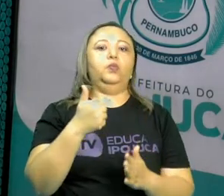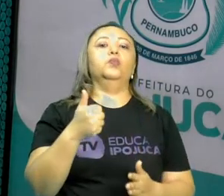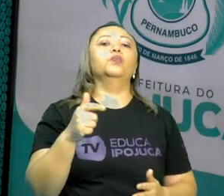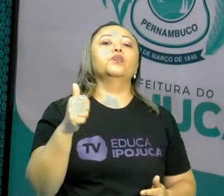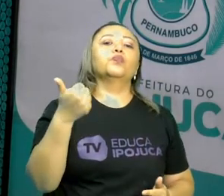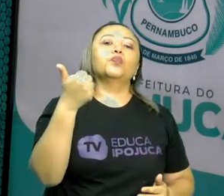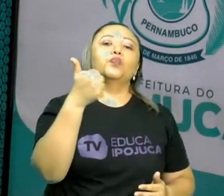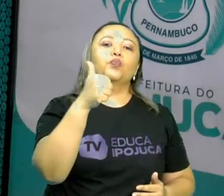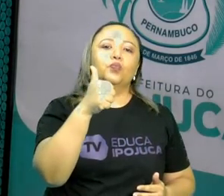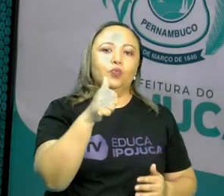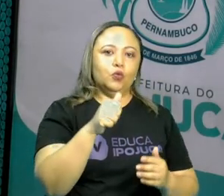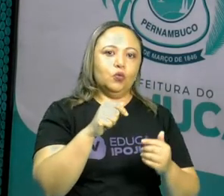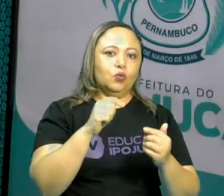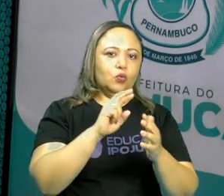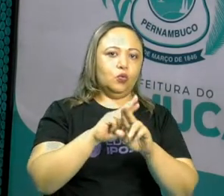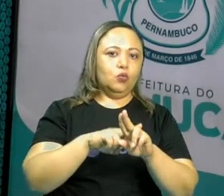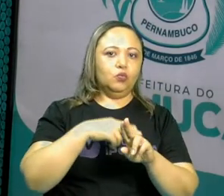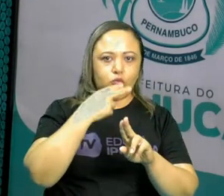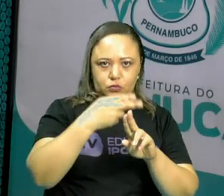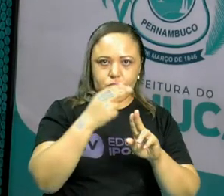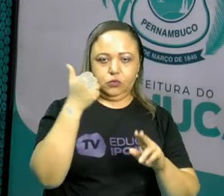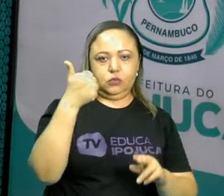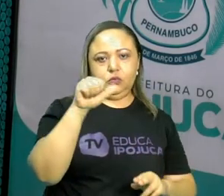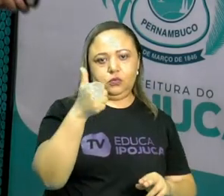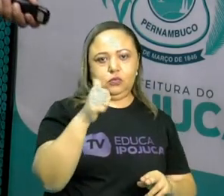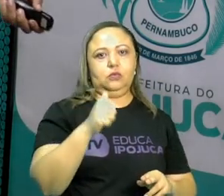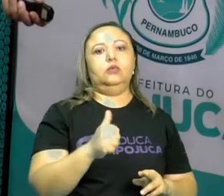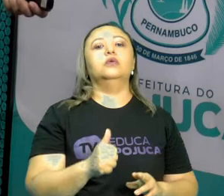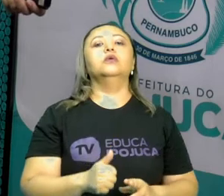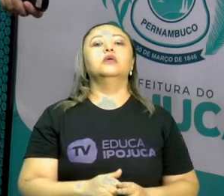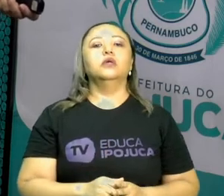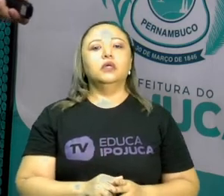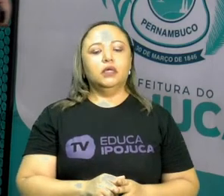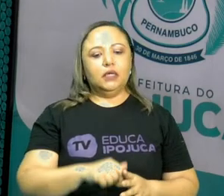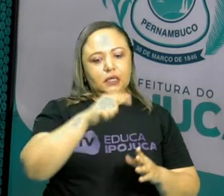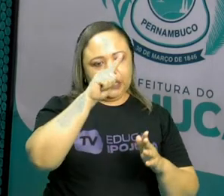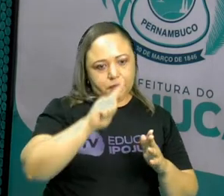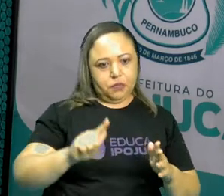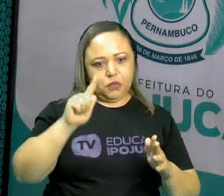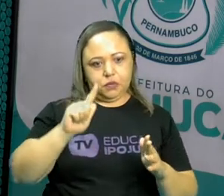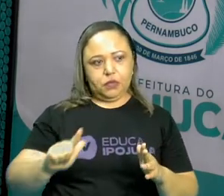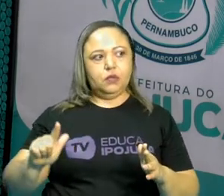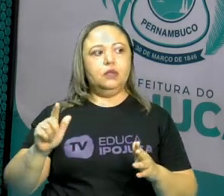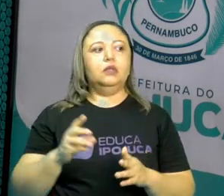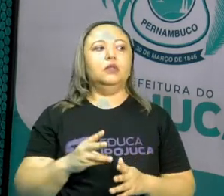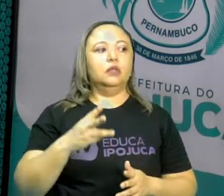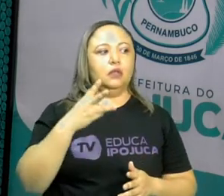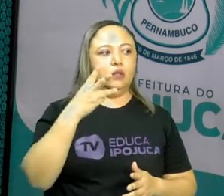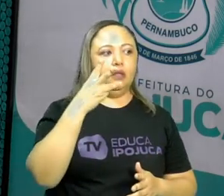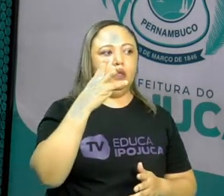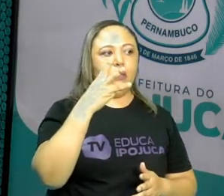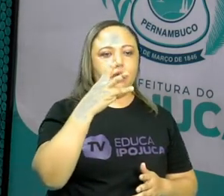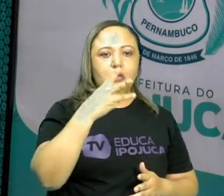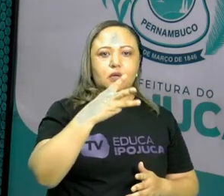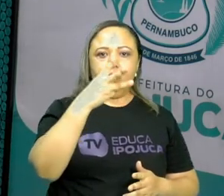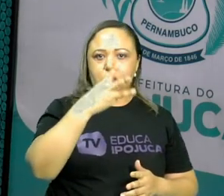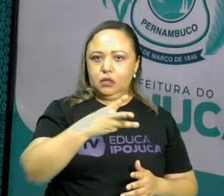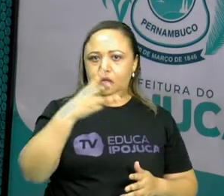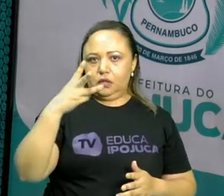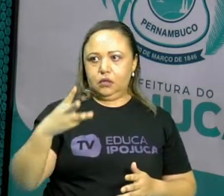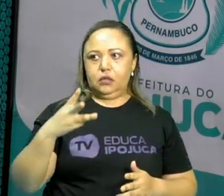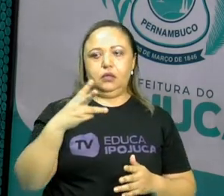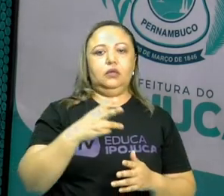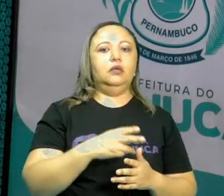99 são repetições. 77, são 7 vezes 11. 33, 3 vezes 11.